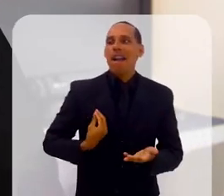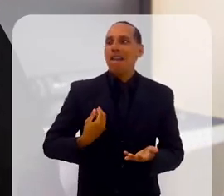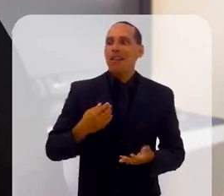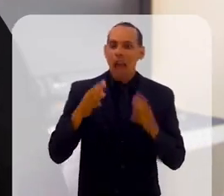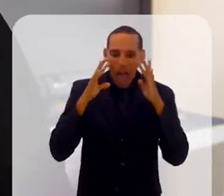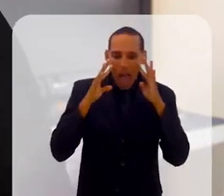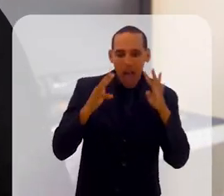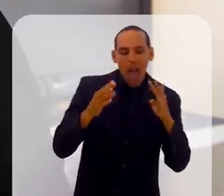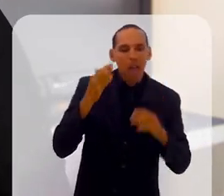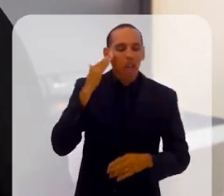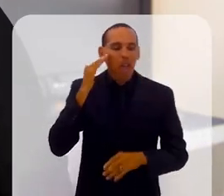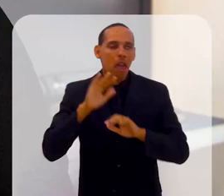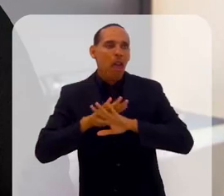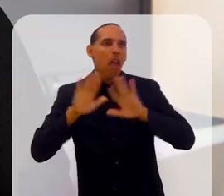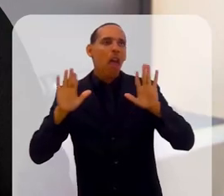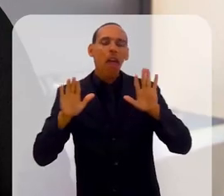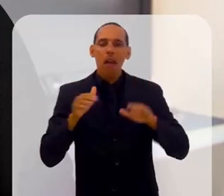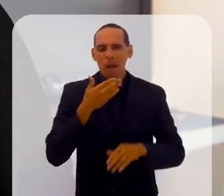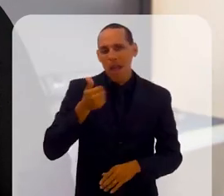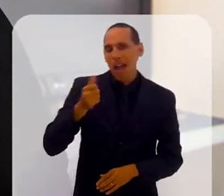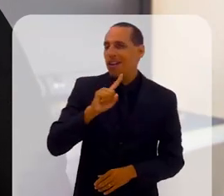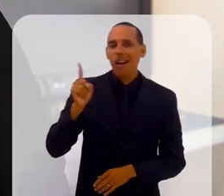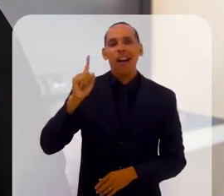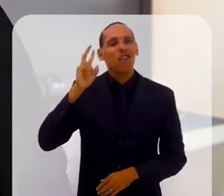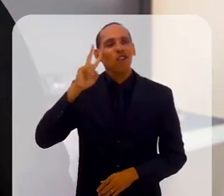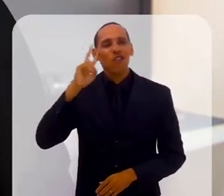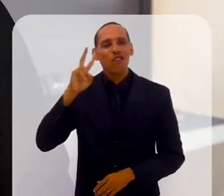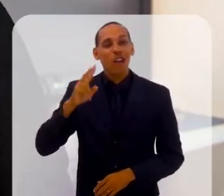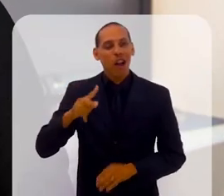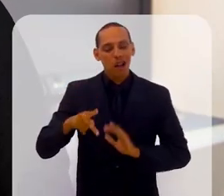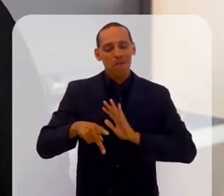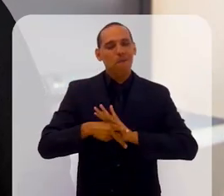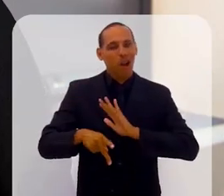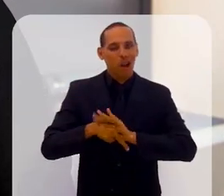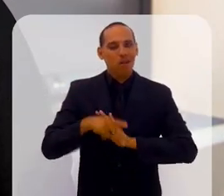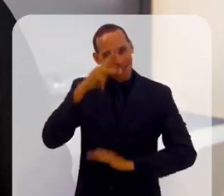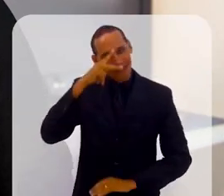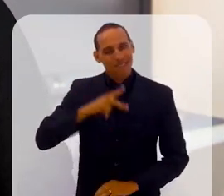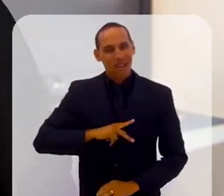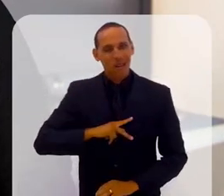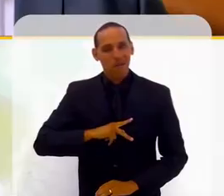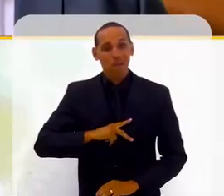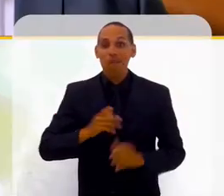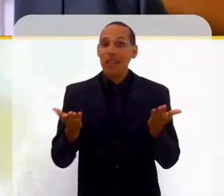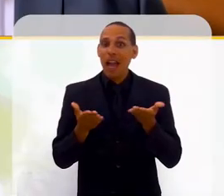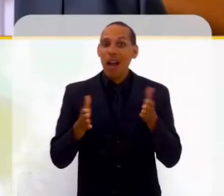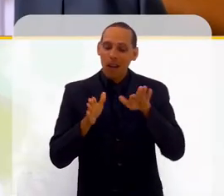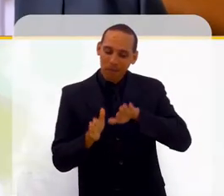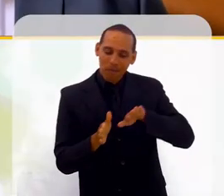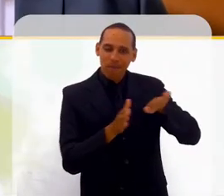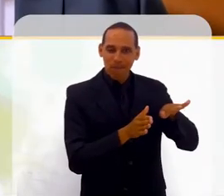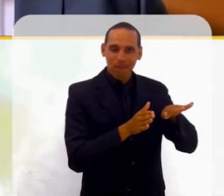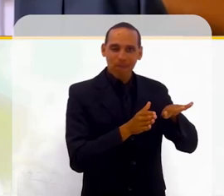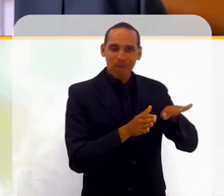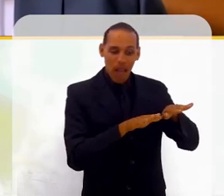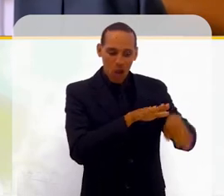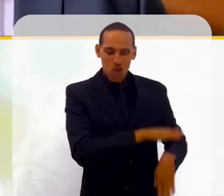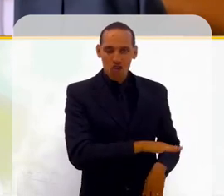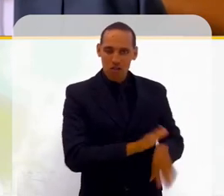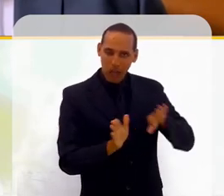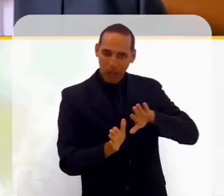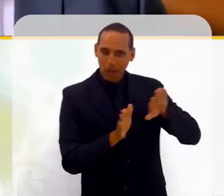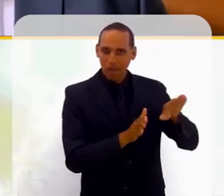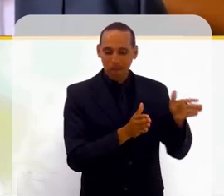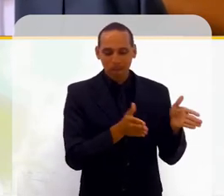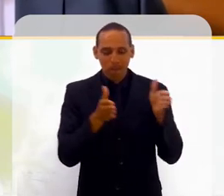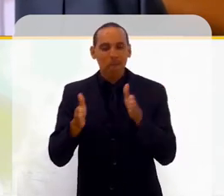melhor. É alguém contando a sua história pelo que passou. Nesse sentido, vamos para a escola. Na escola, como